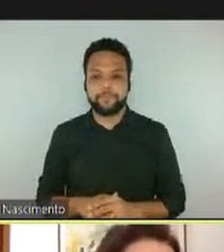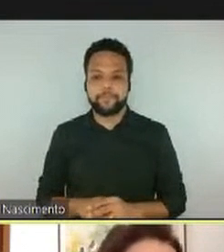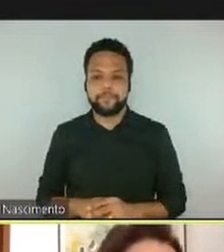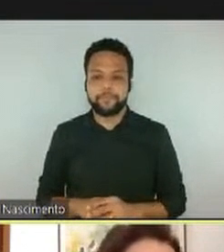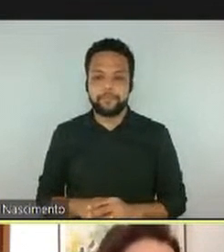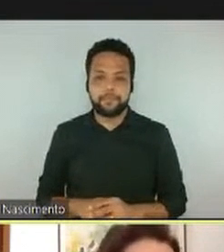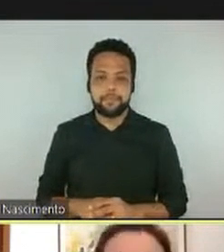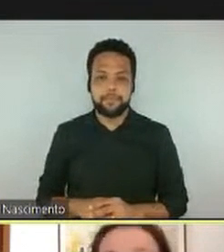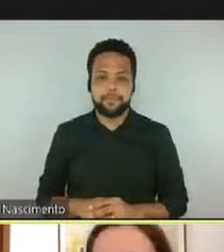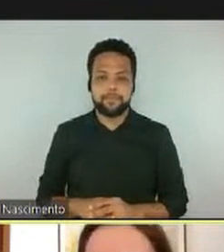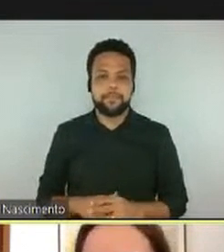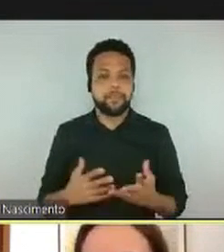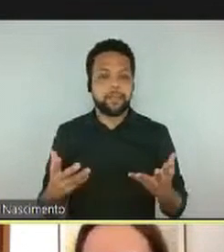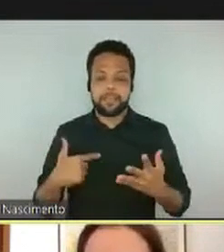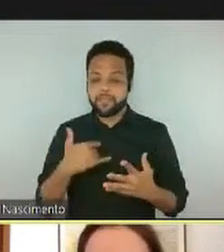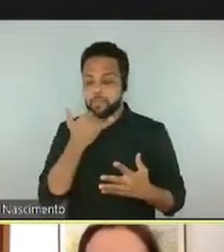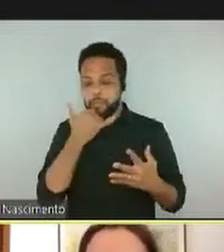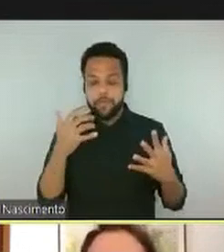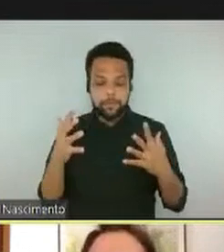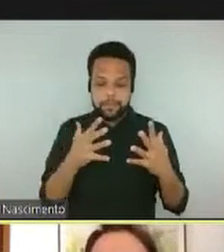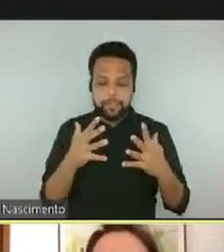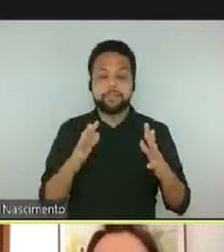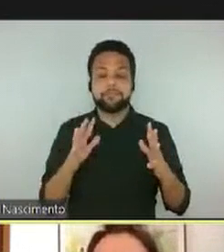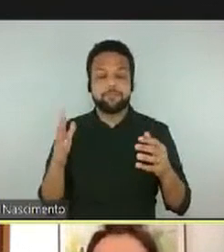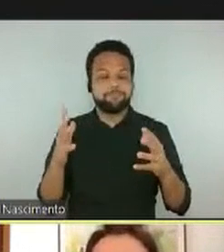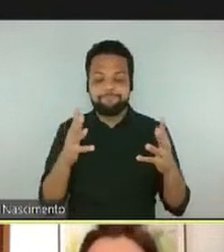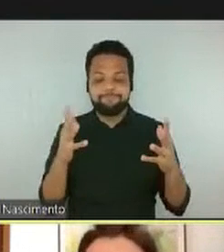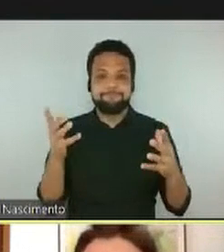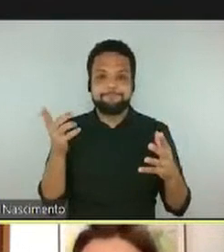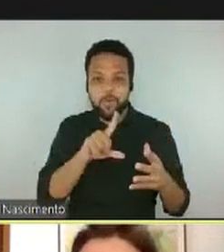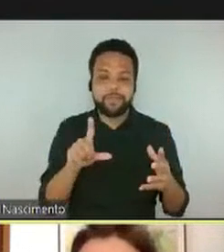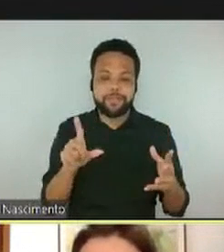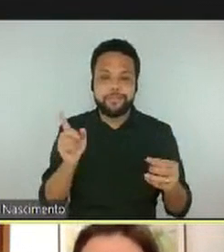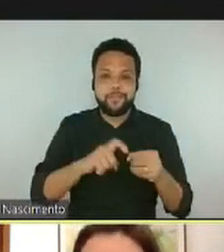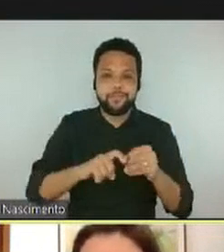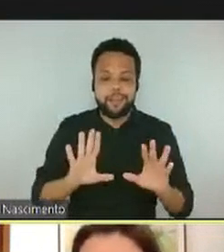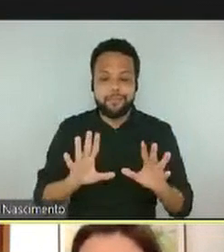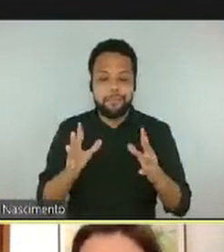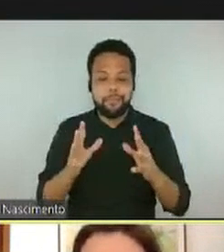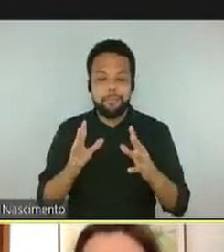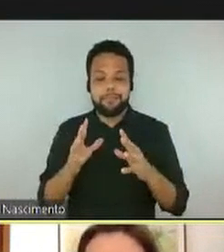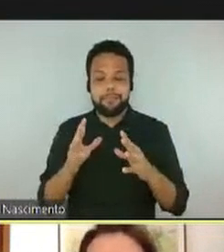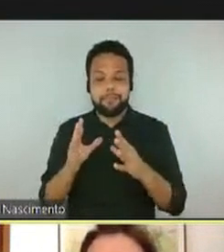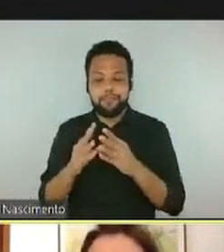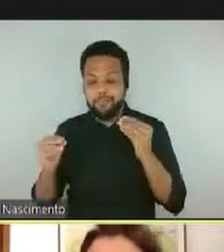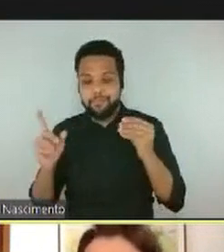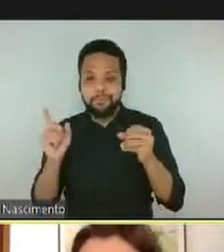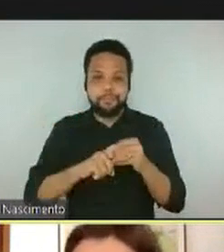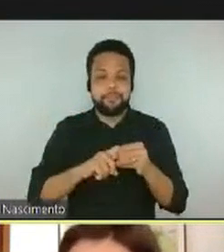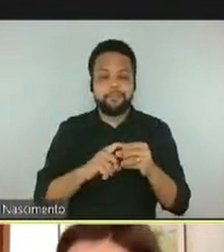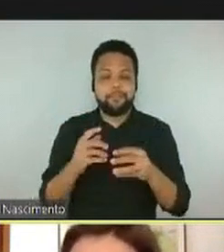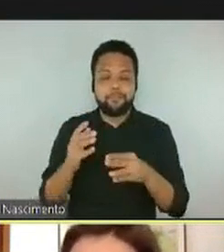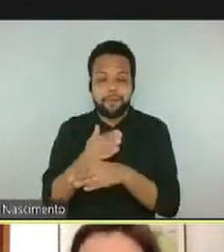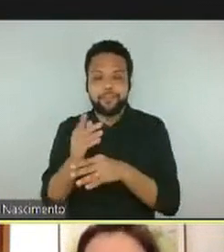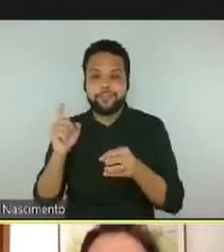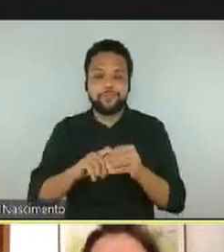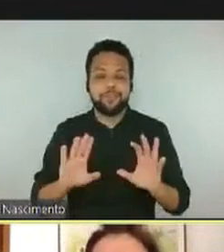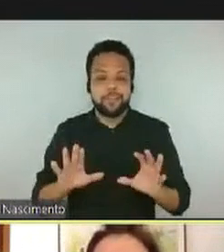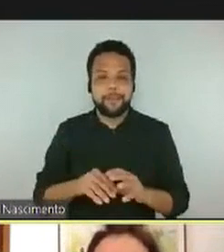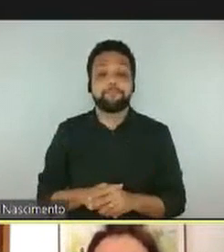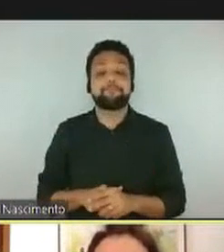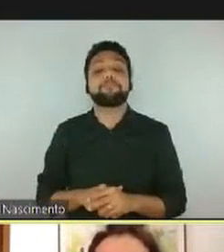me perdi um pouco aqui. Então, é o seguinte, nesse primeiro dia tem essa introdução